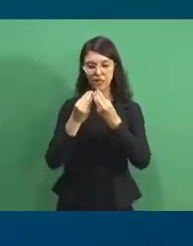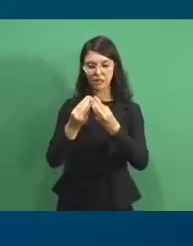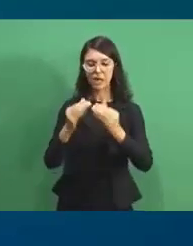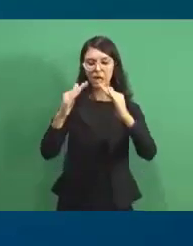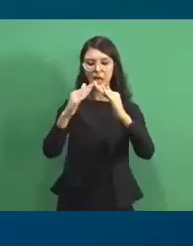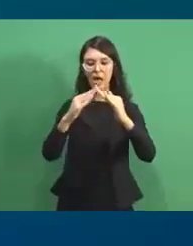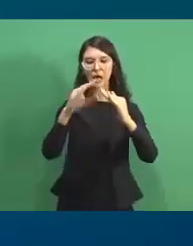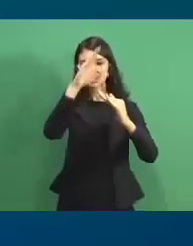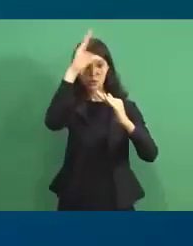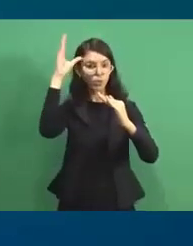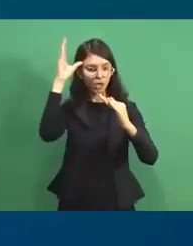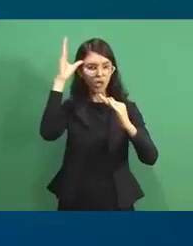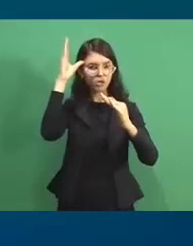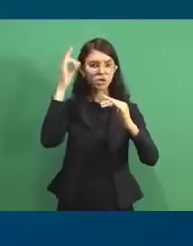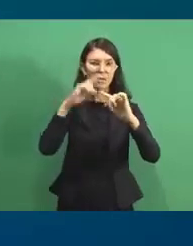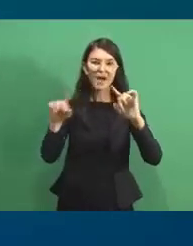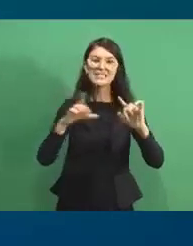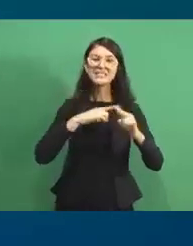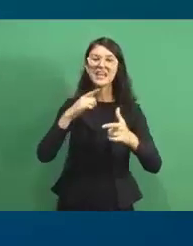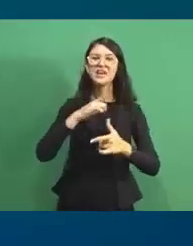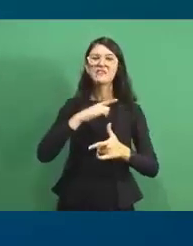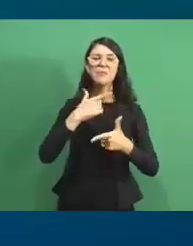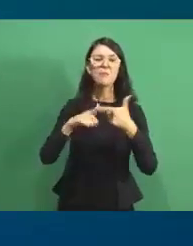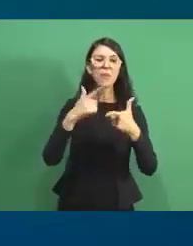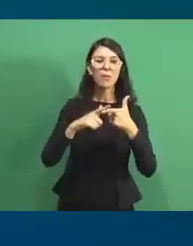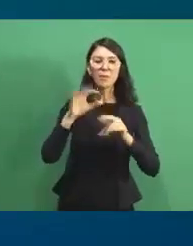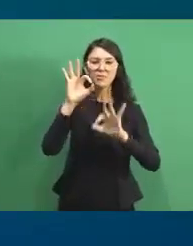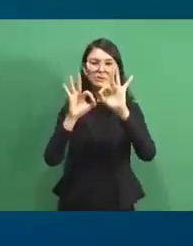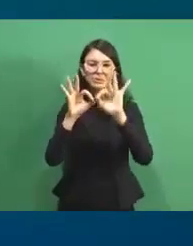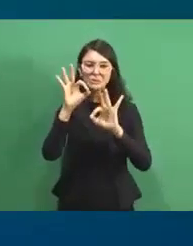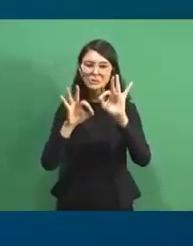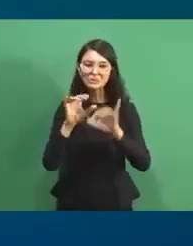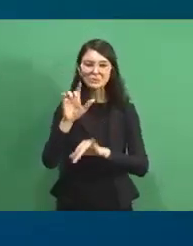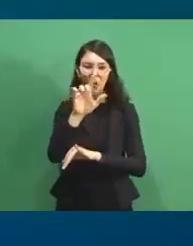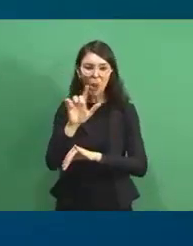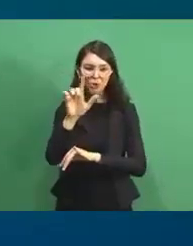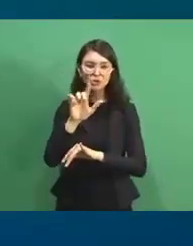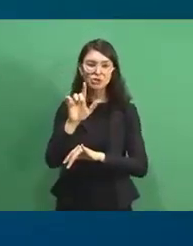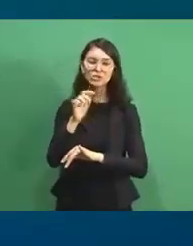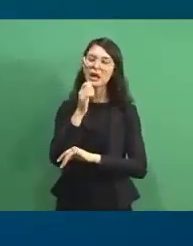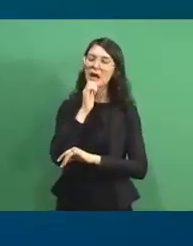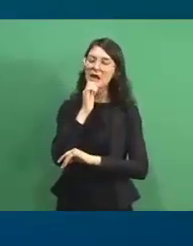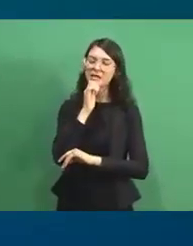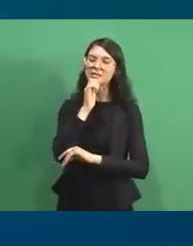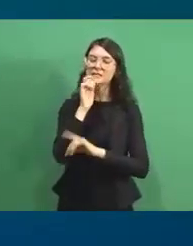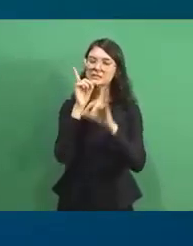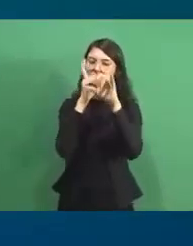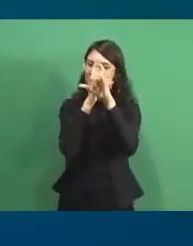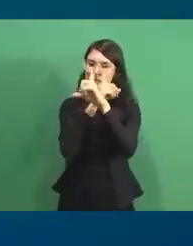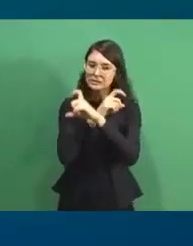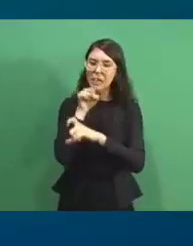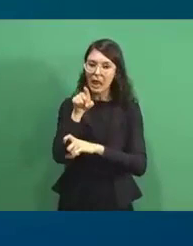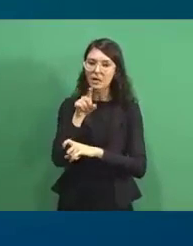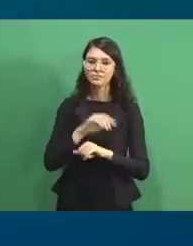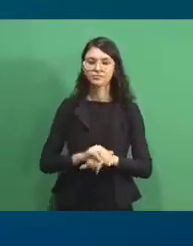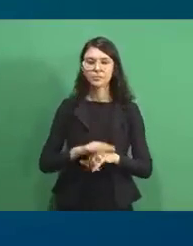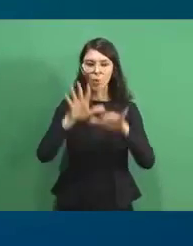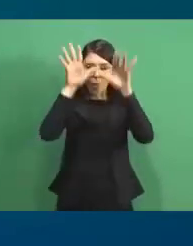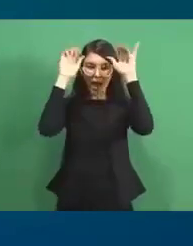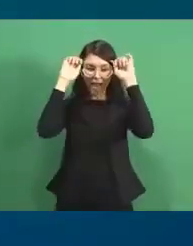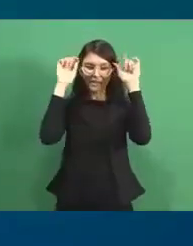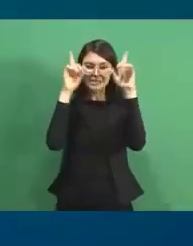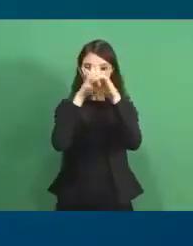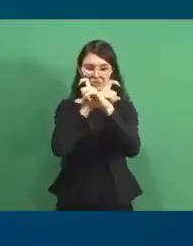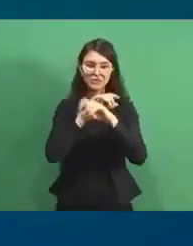do cliente. Só que a gente teve alguns problemas de logística. A questão da logística, ela estava meio precária ali no ar. Então,